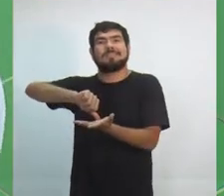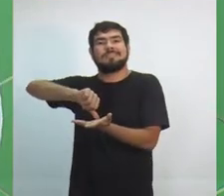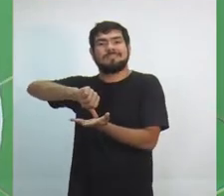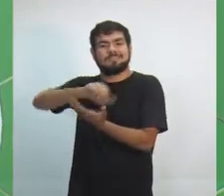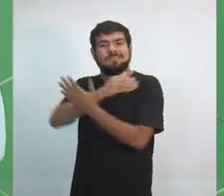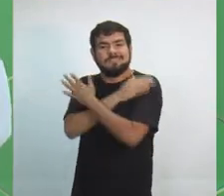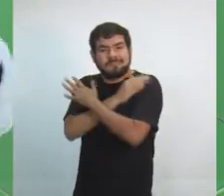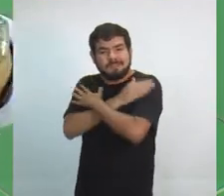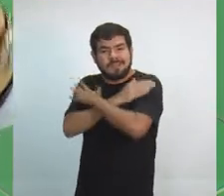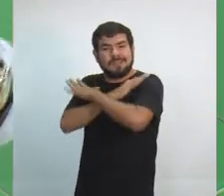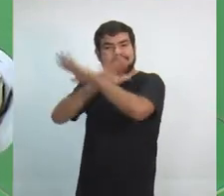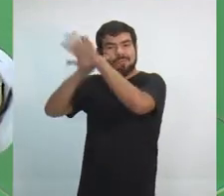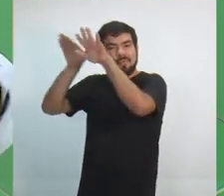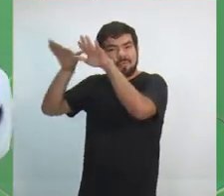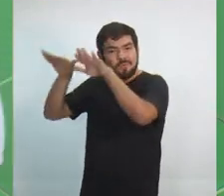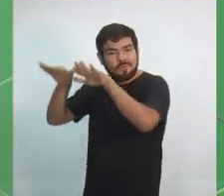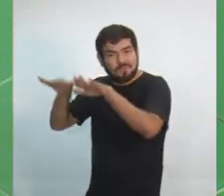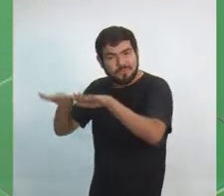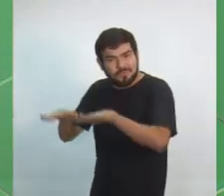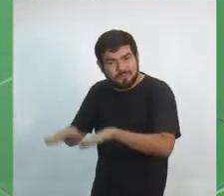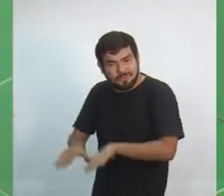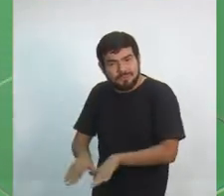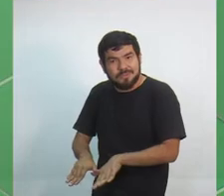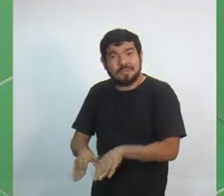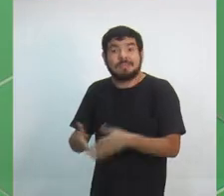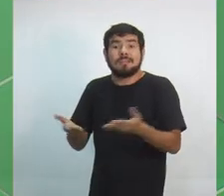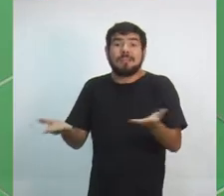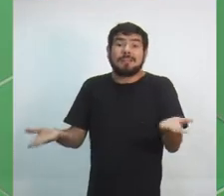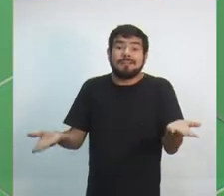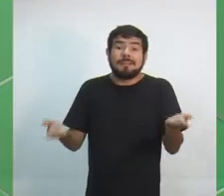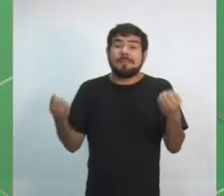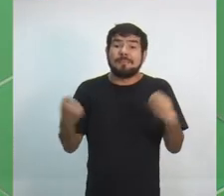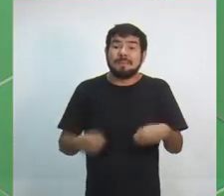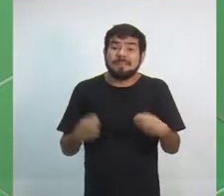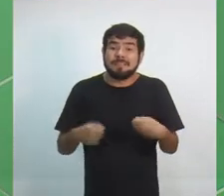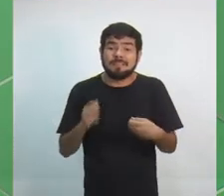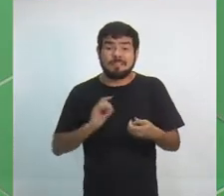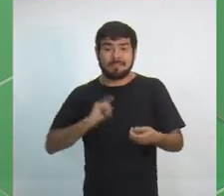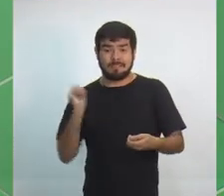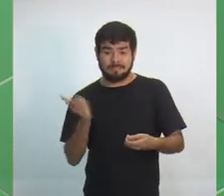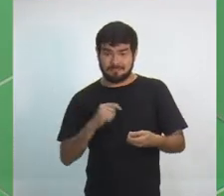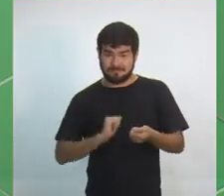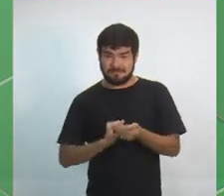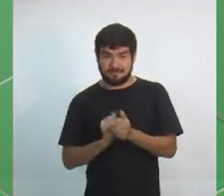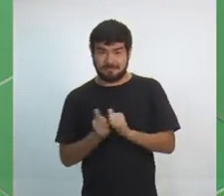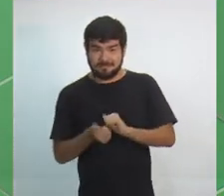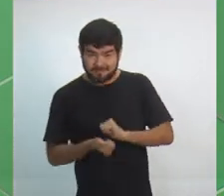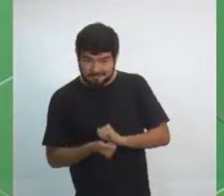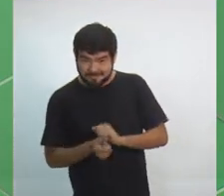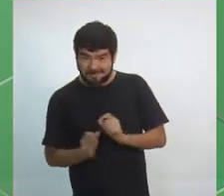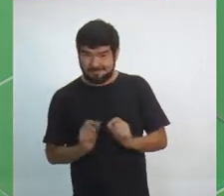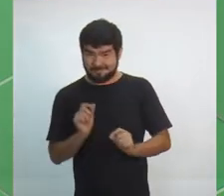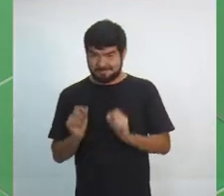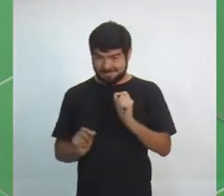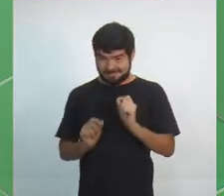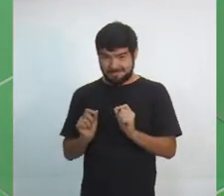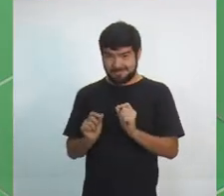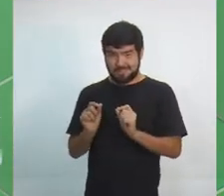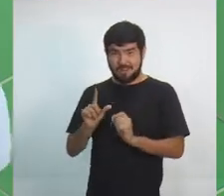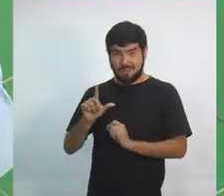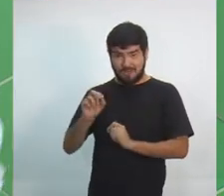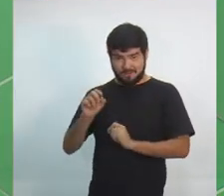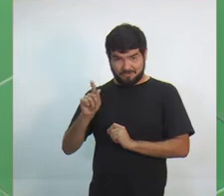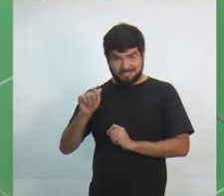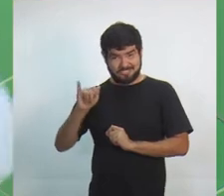desemprego será muito grande. Com isso, é necessário a gente se adaptar com logística, infraestrutura,